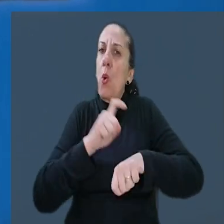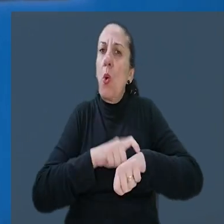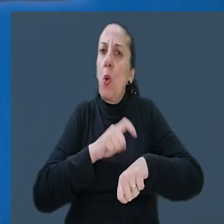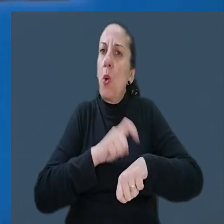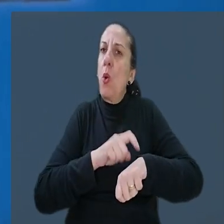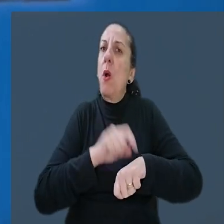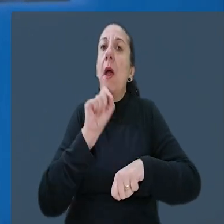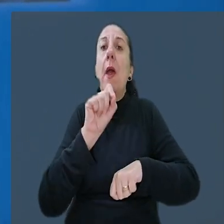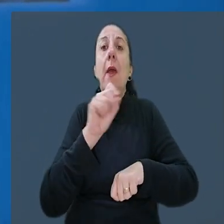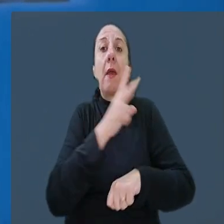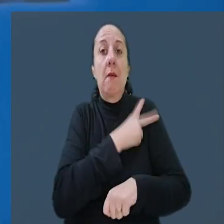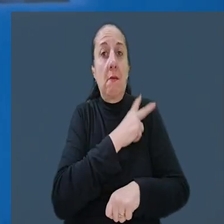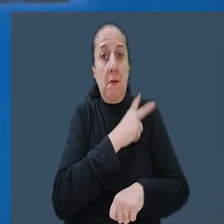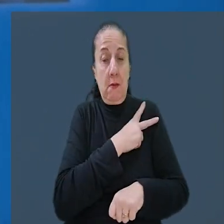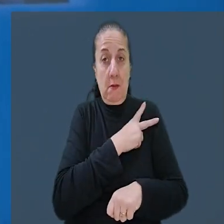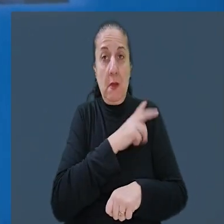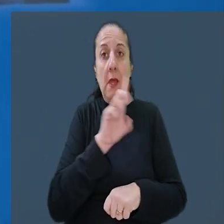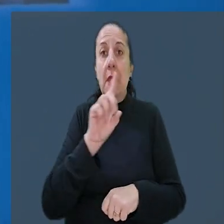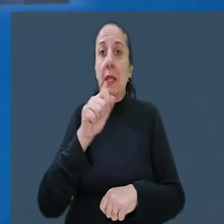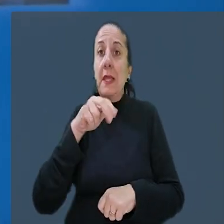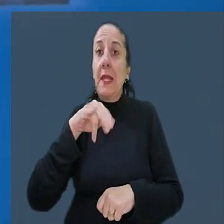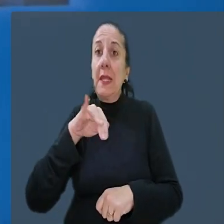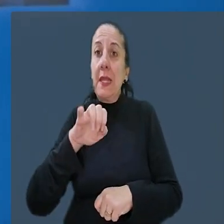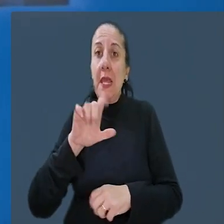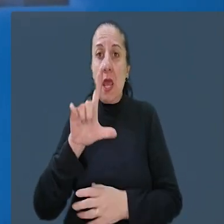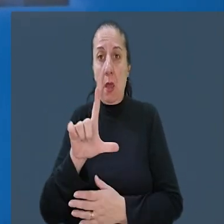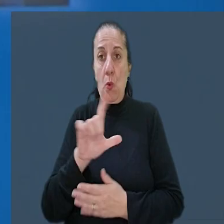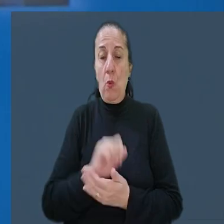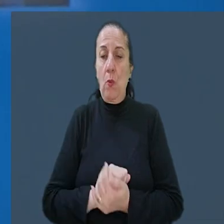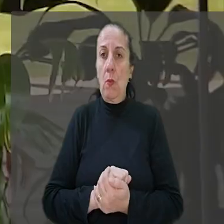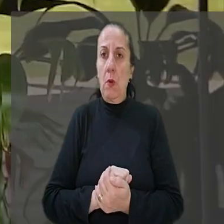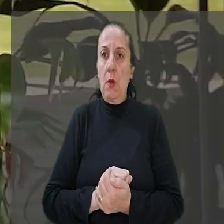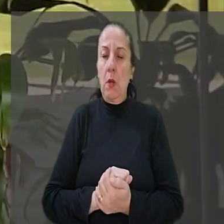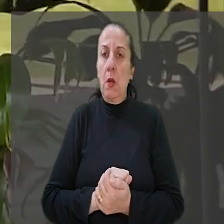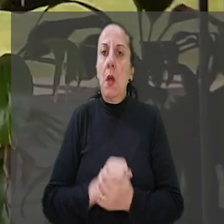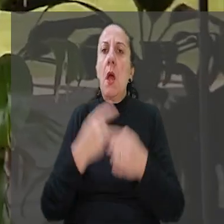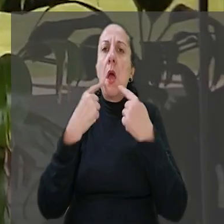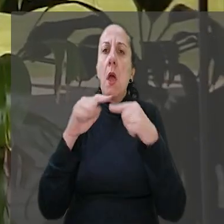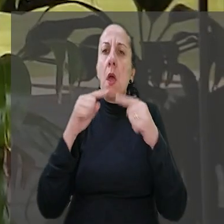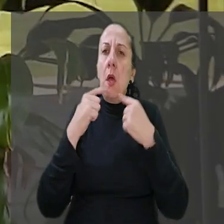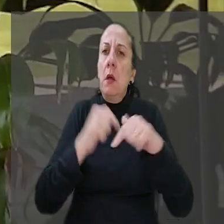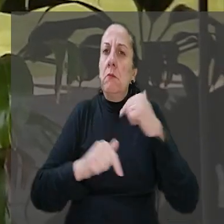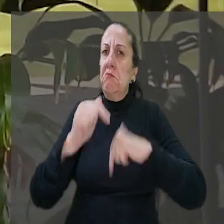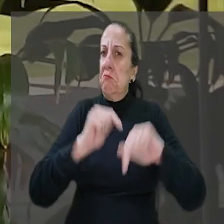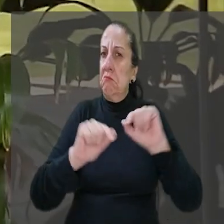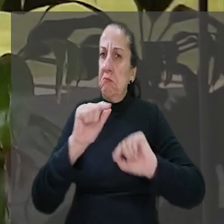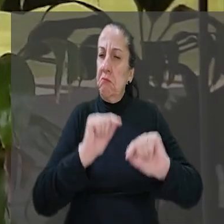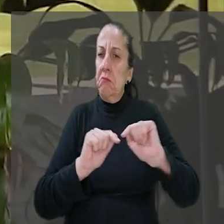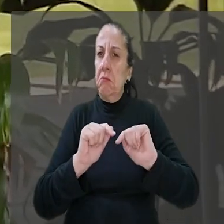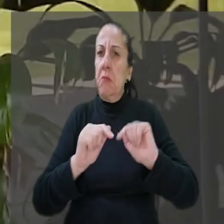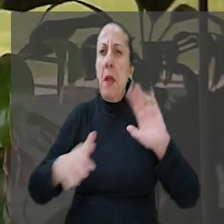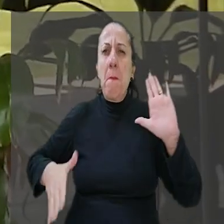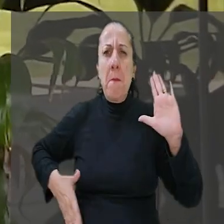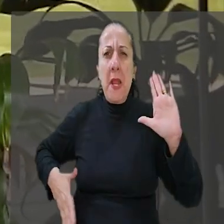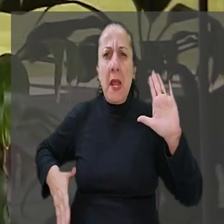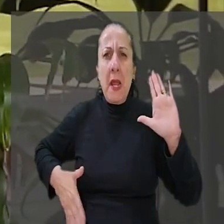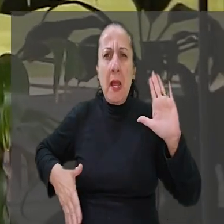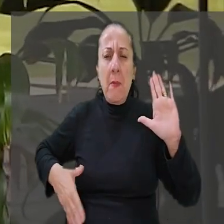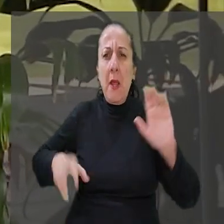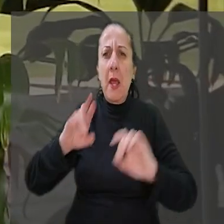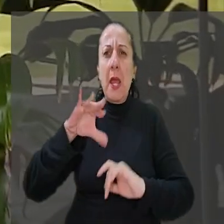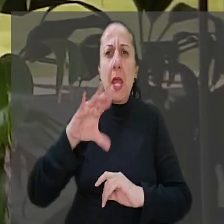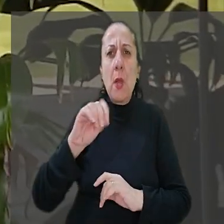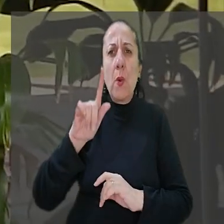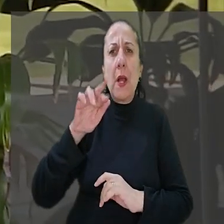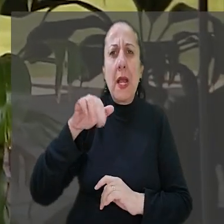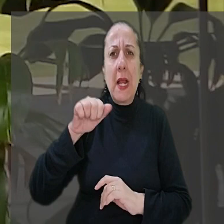controle de horários é do empregador. Daniel Vásquez. Na reclamação trabalhista, as empregadas de Ceará Mirim, no